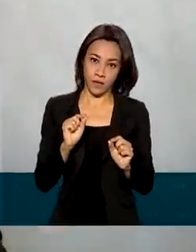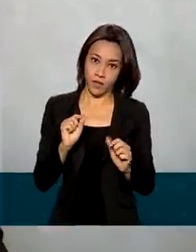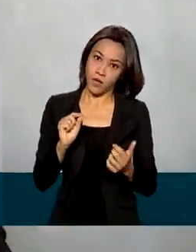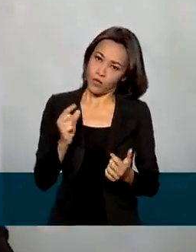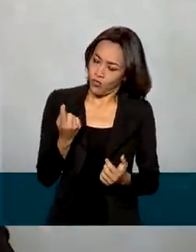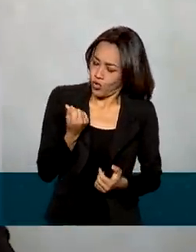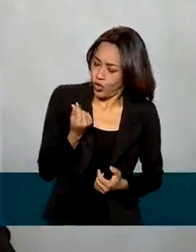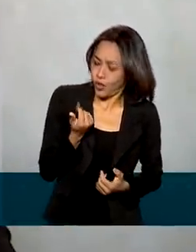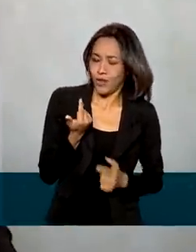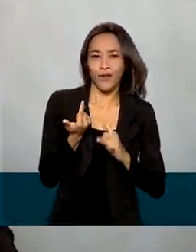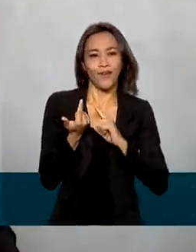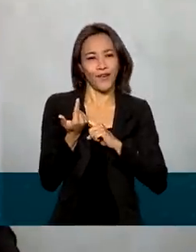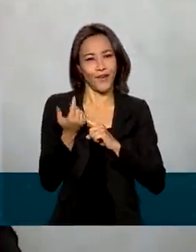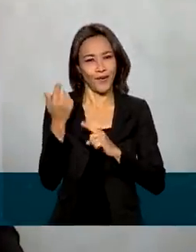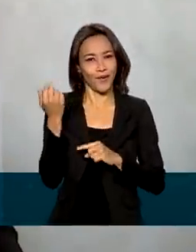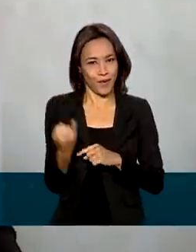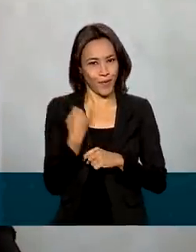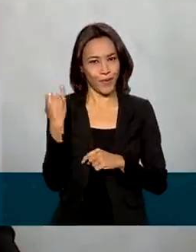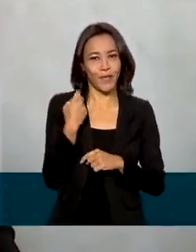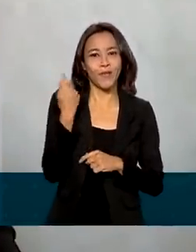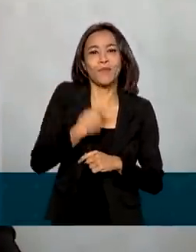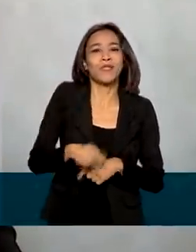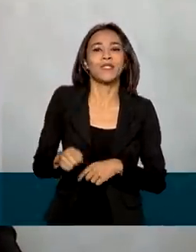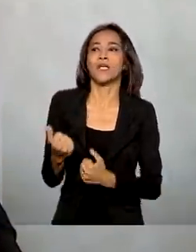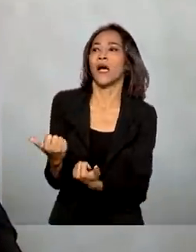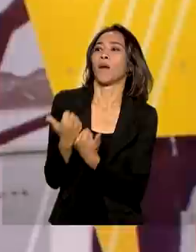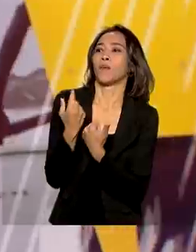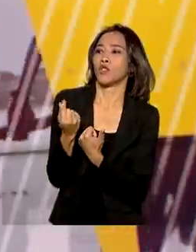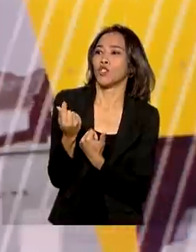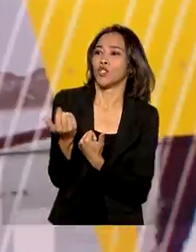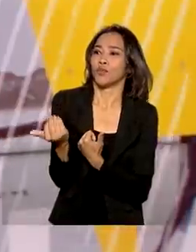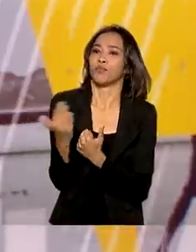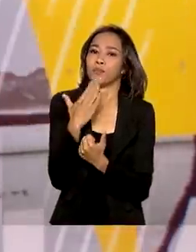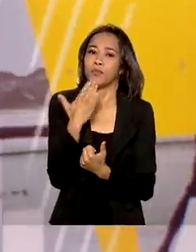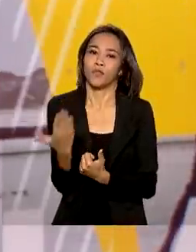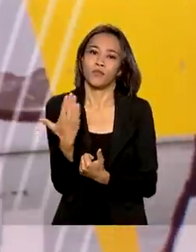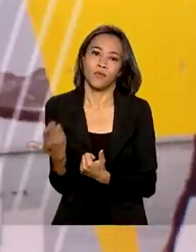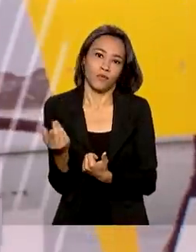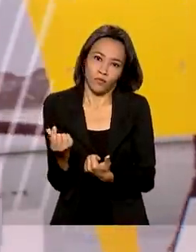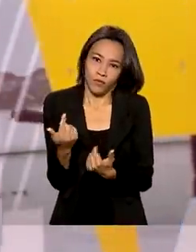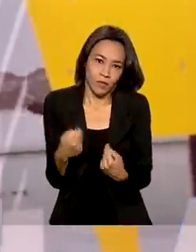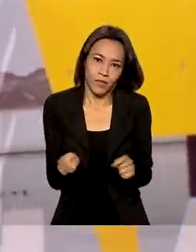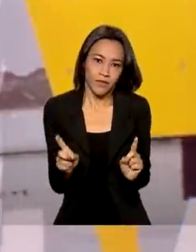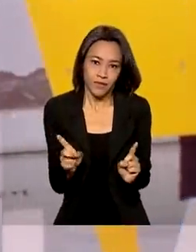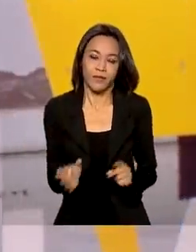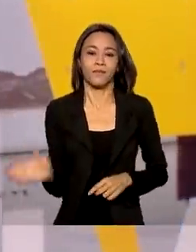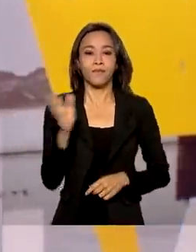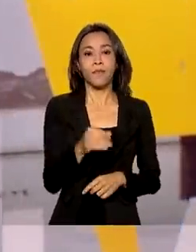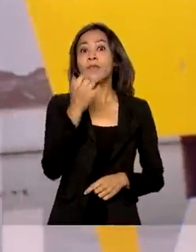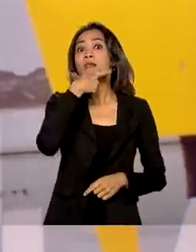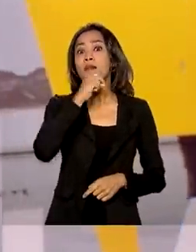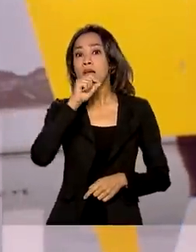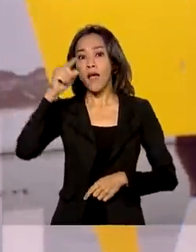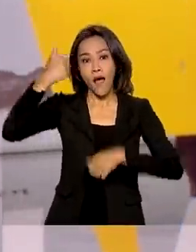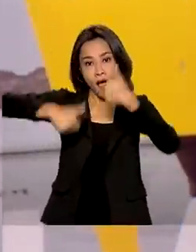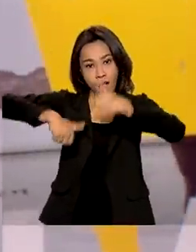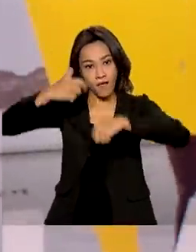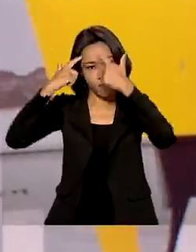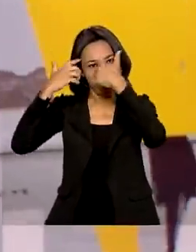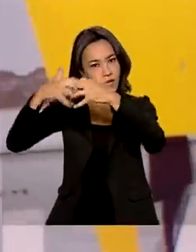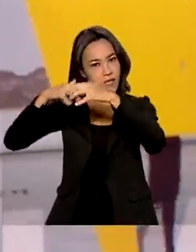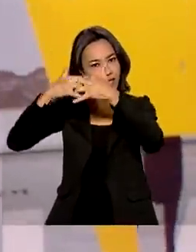dinheirinho, que é importante, você não precisa mais doce de outras pessoas. E quem analisa esses dados do mercado de trabalho é o